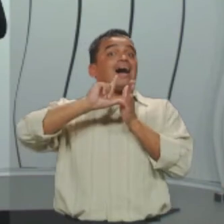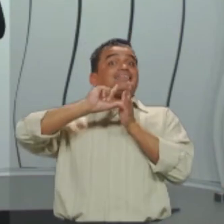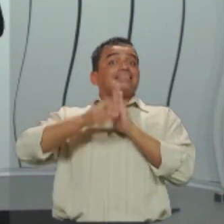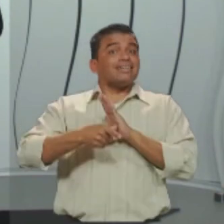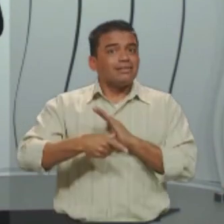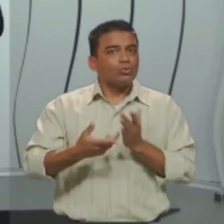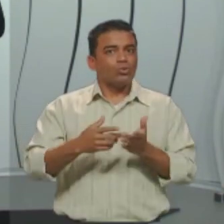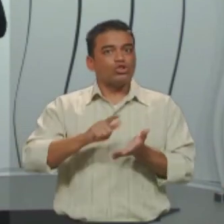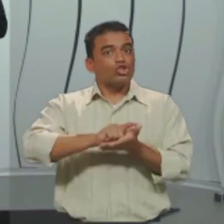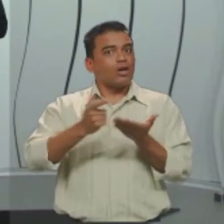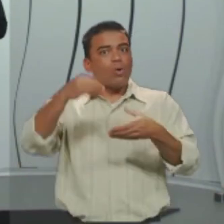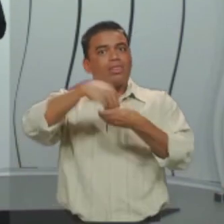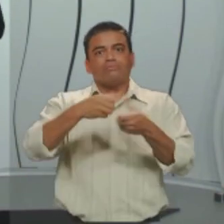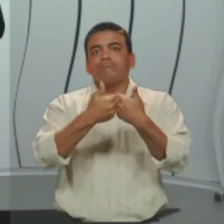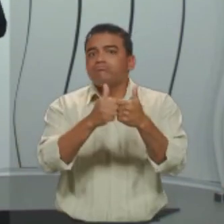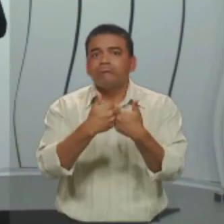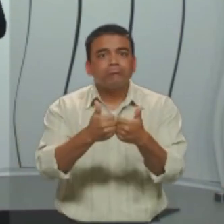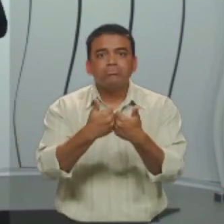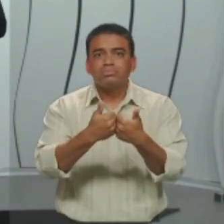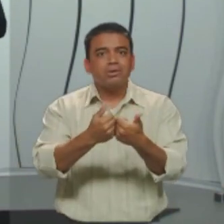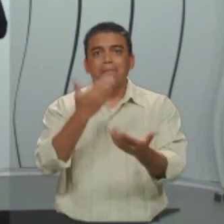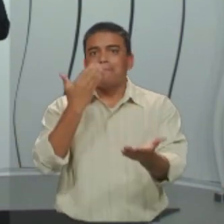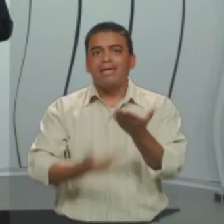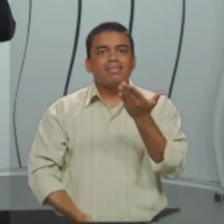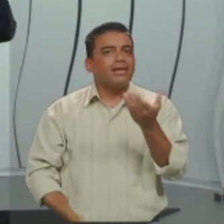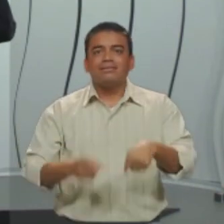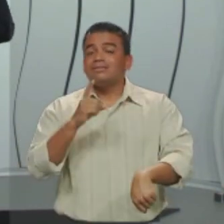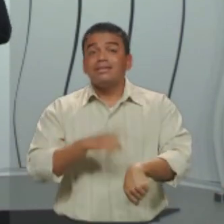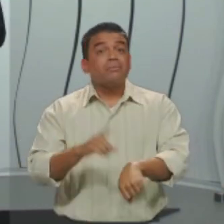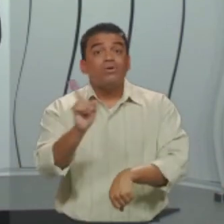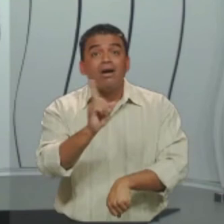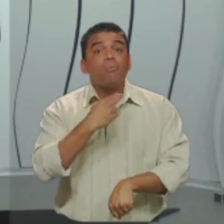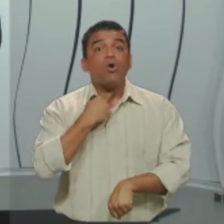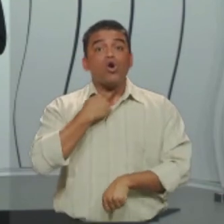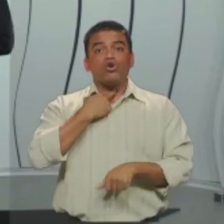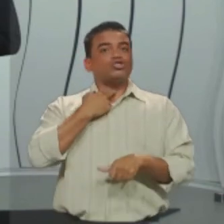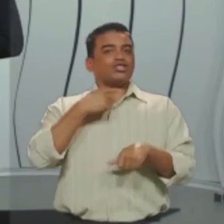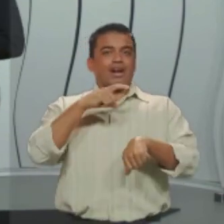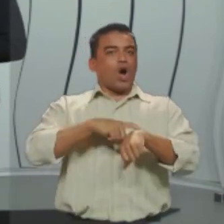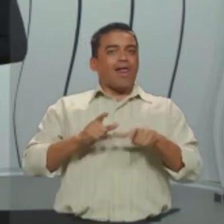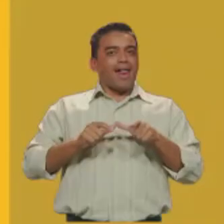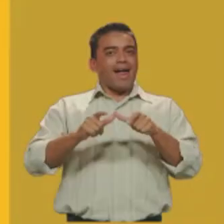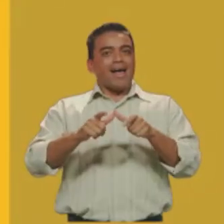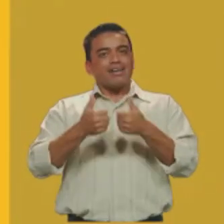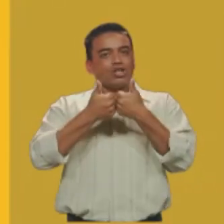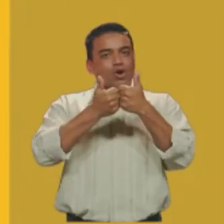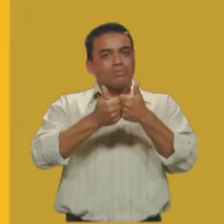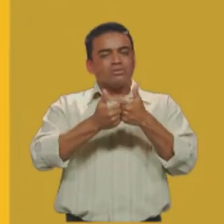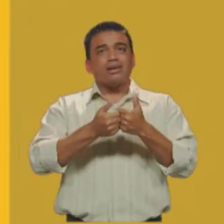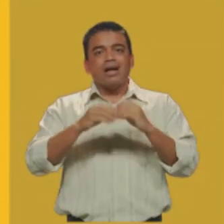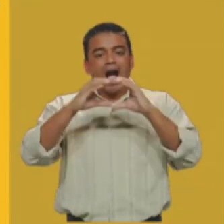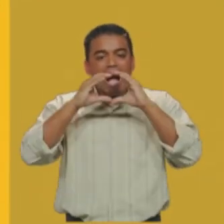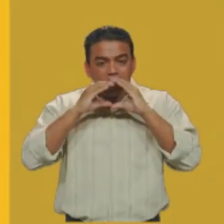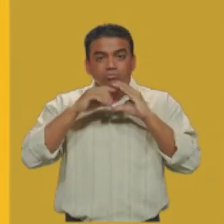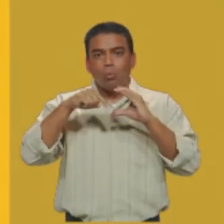ler o jornal no ônibus porque não pode perder o tempo da viagem. A comer sanduíche porque